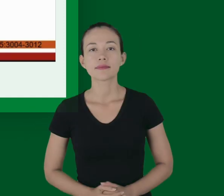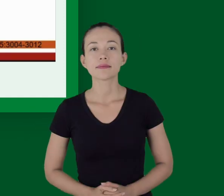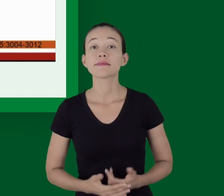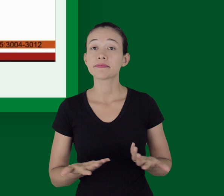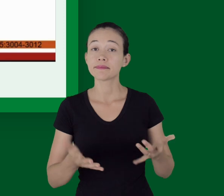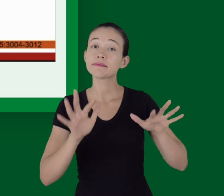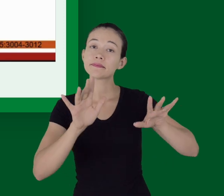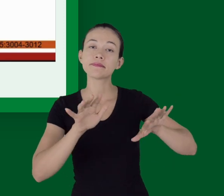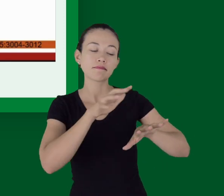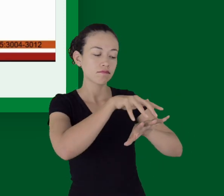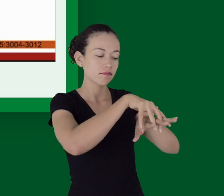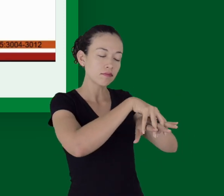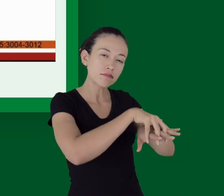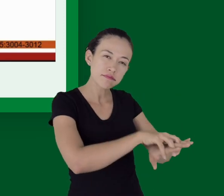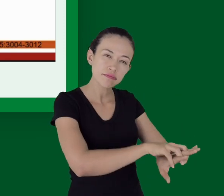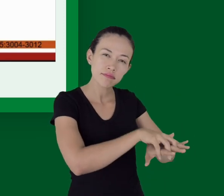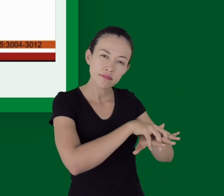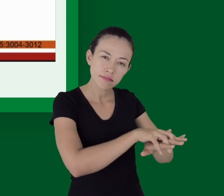A compressão manual